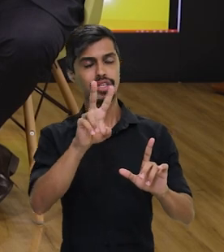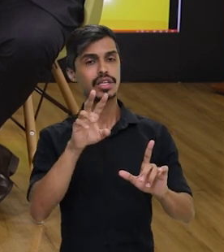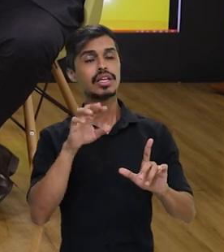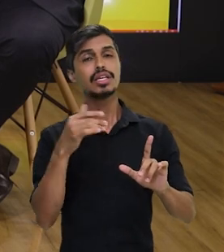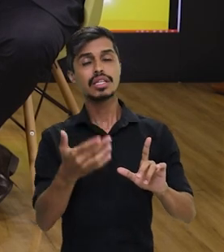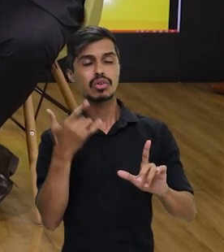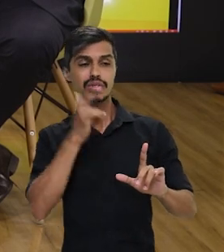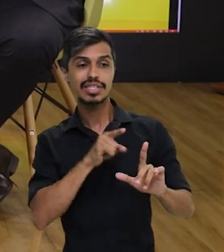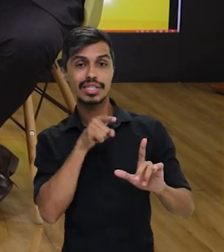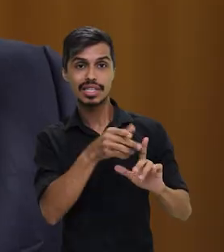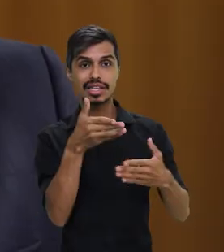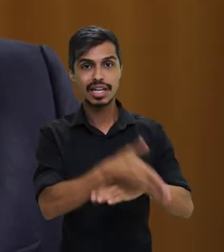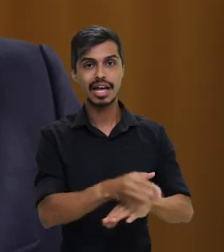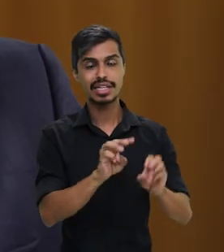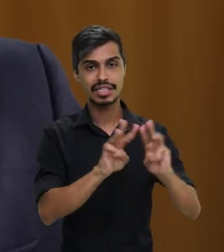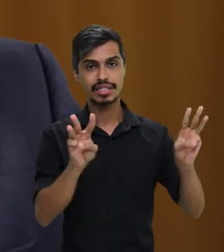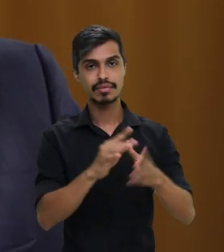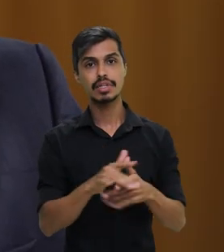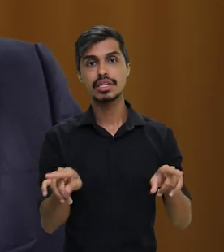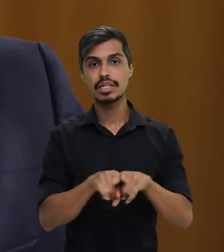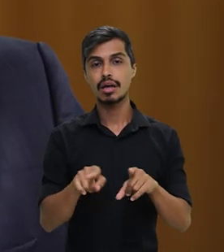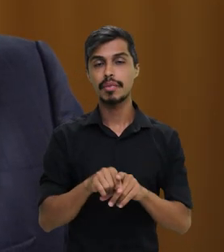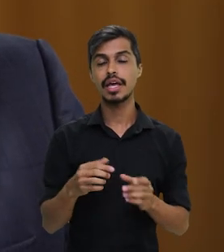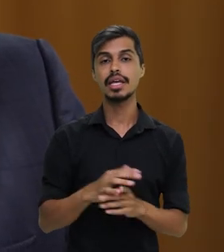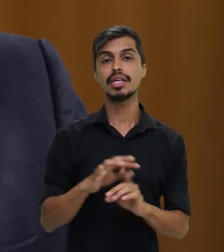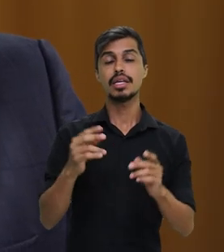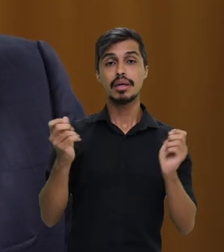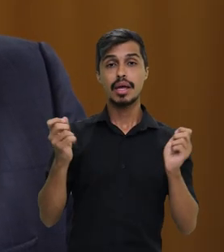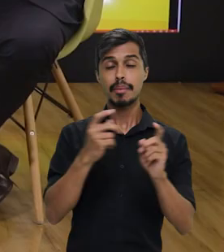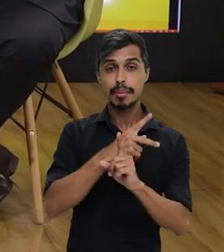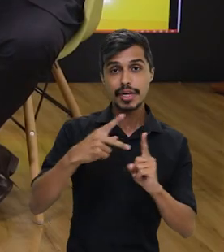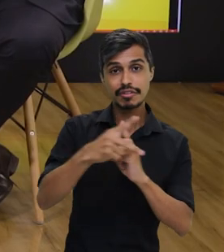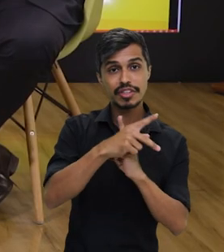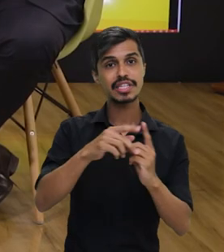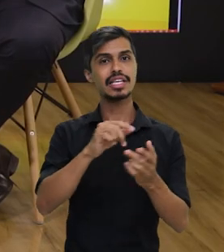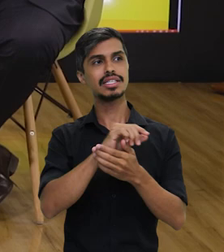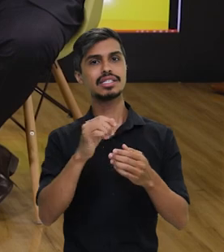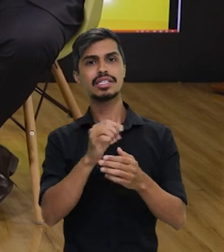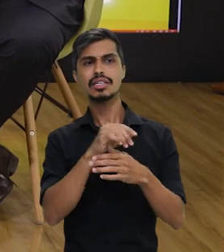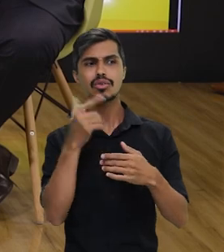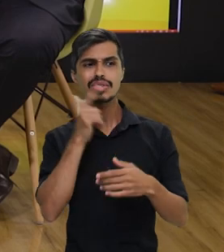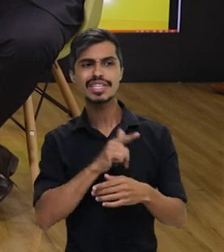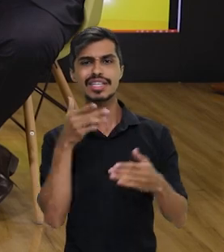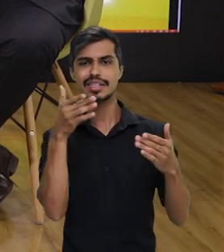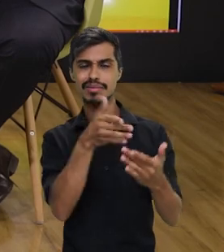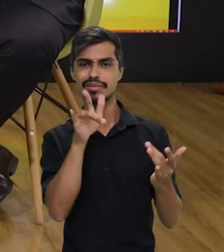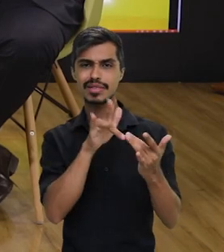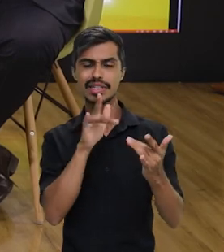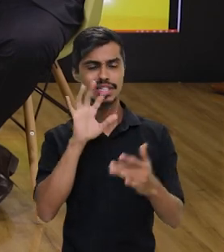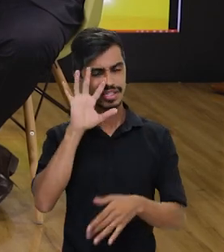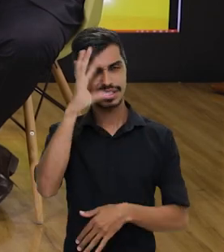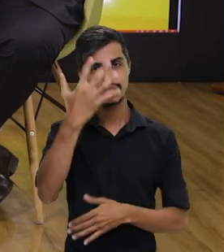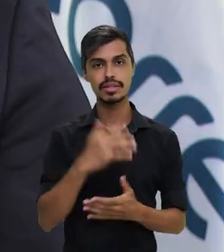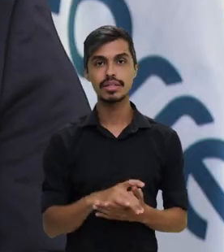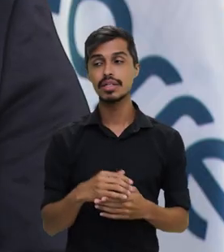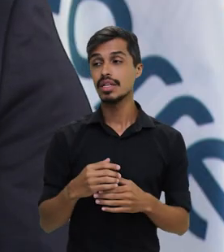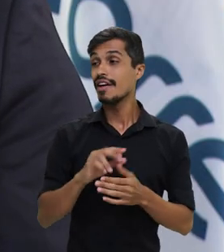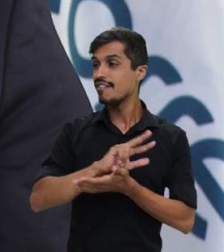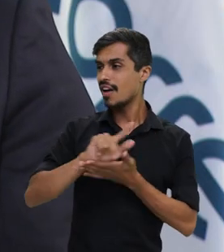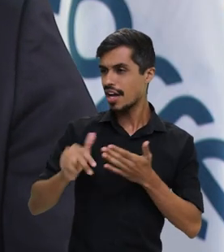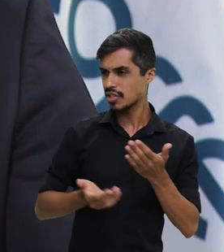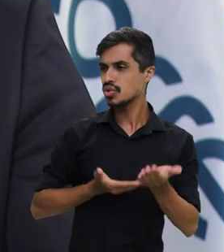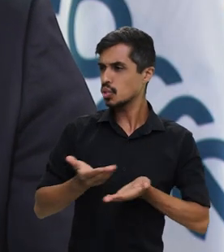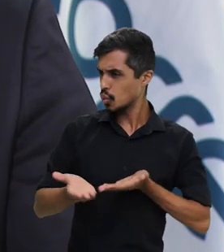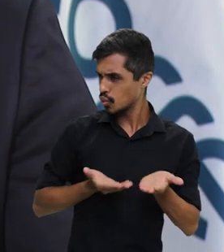ter seu benefício de previdência social também, numa agência dos correios. Vários serviços reunidos num só local. Vários, porque